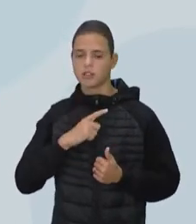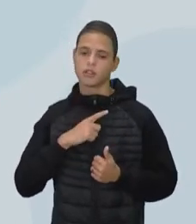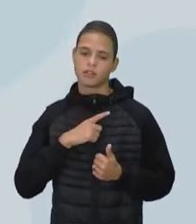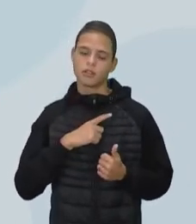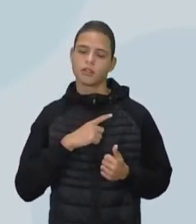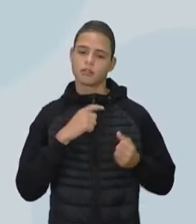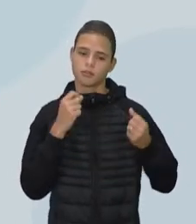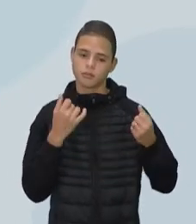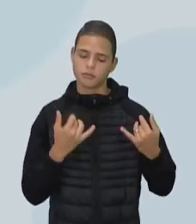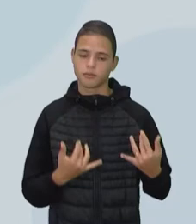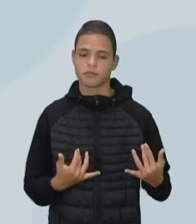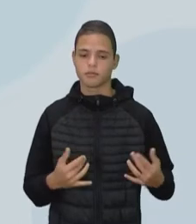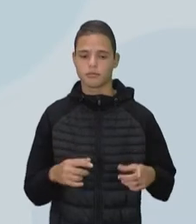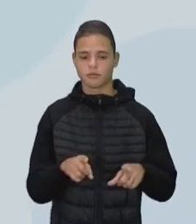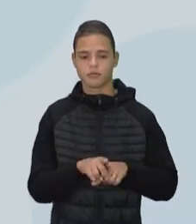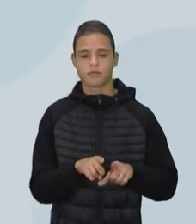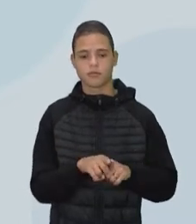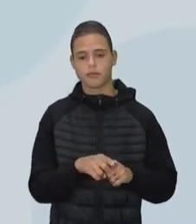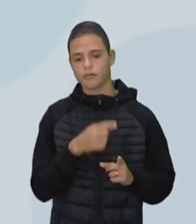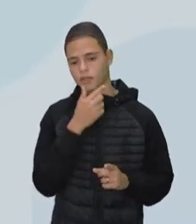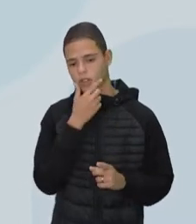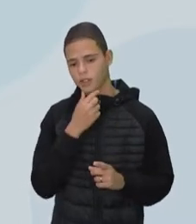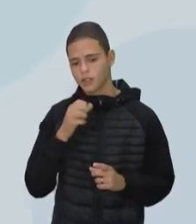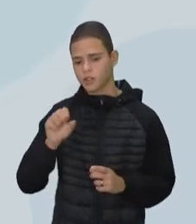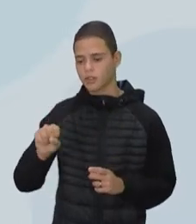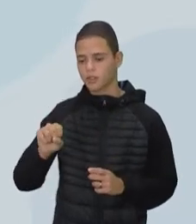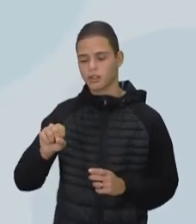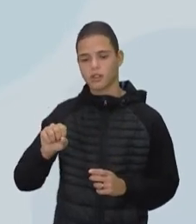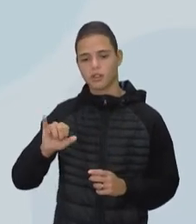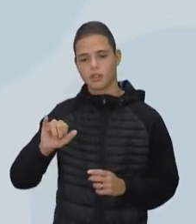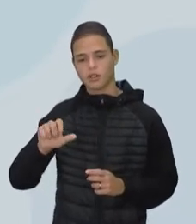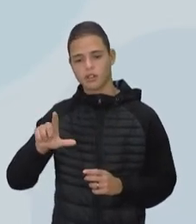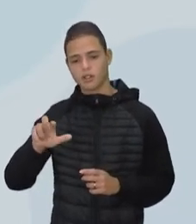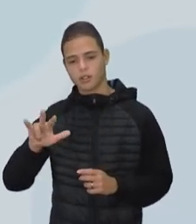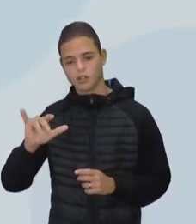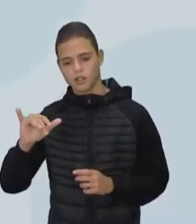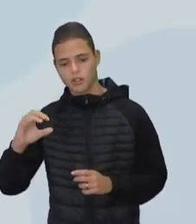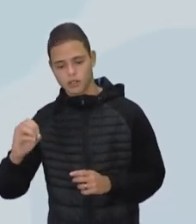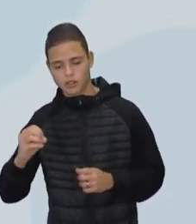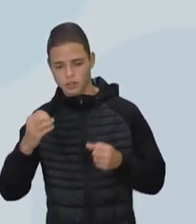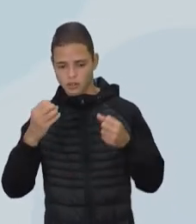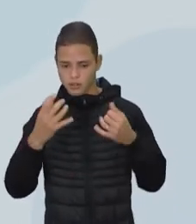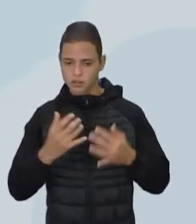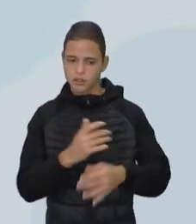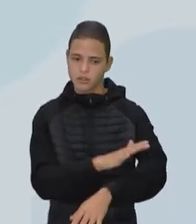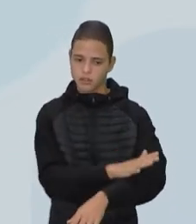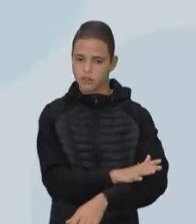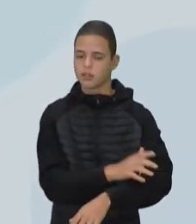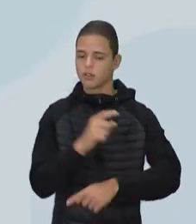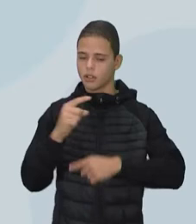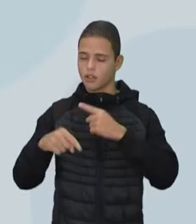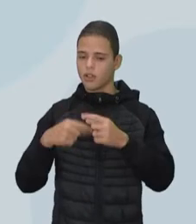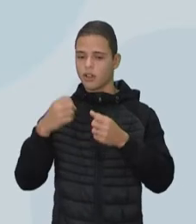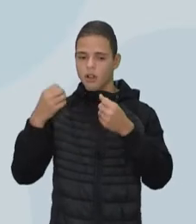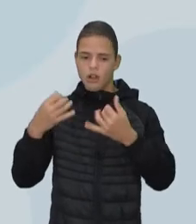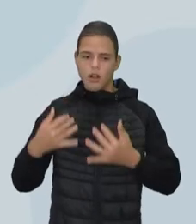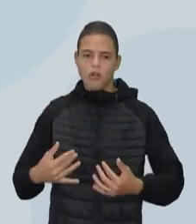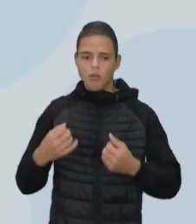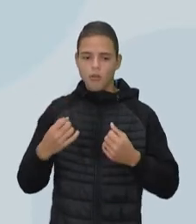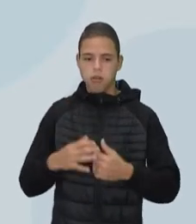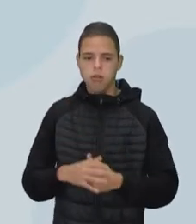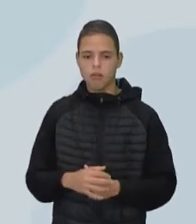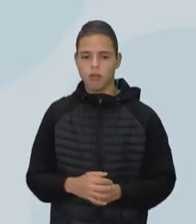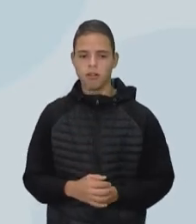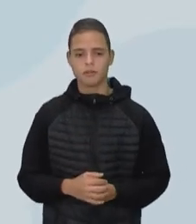falado também de um autor que é o Silvio de Almeida, para falar do racismo estrutural, que eu já vou comentar logo mais. Agora, continuando aqui